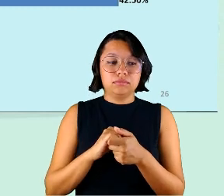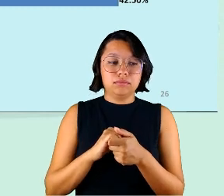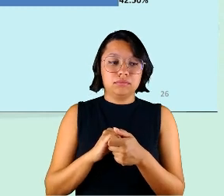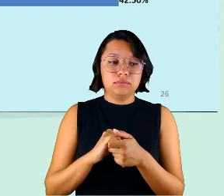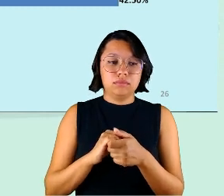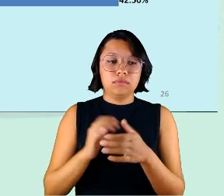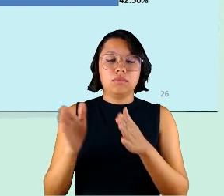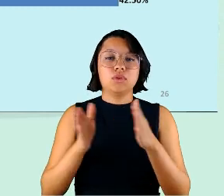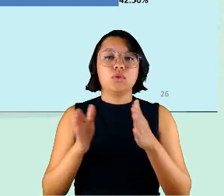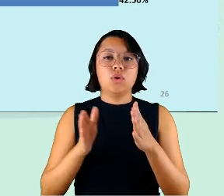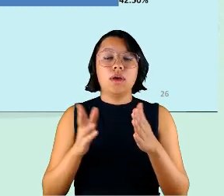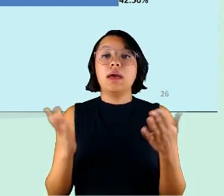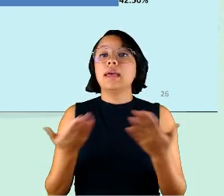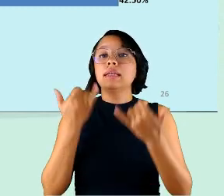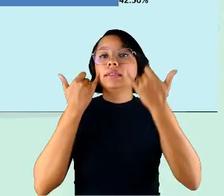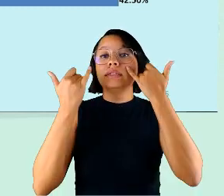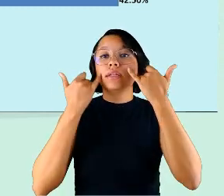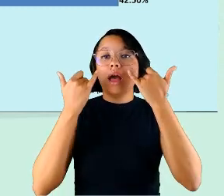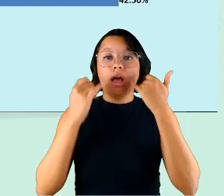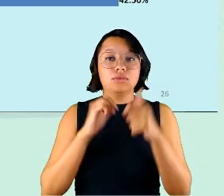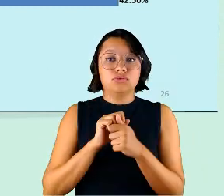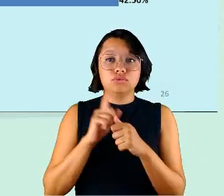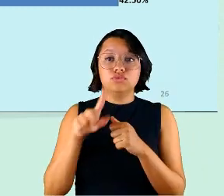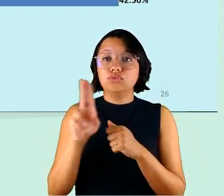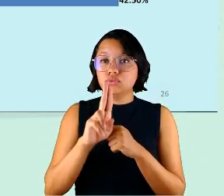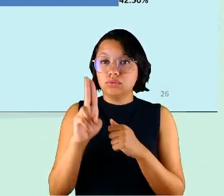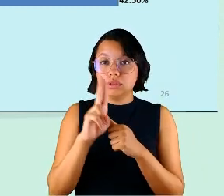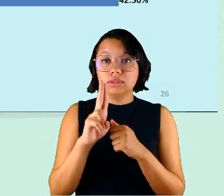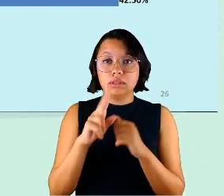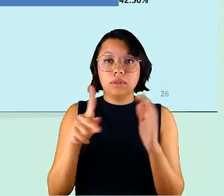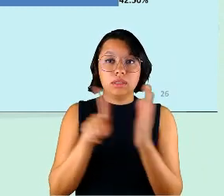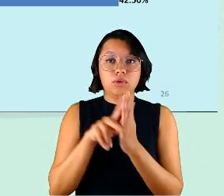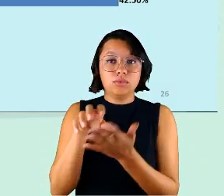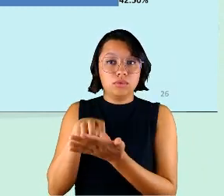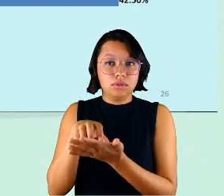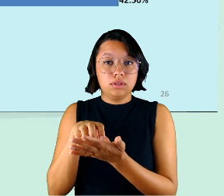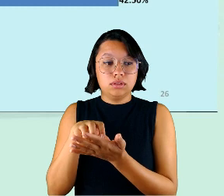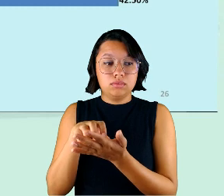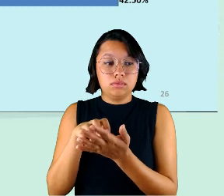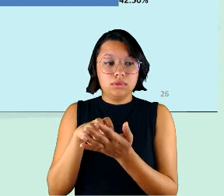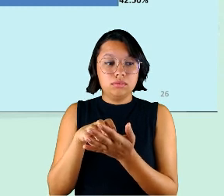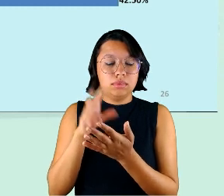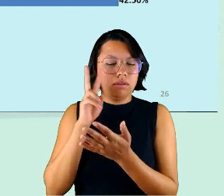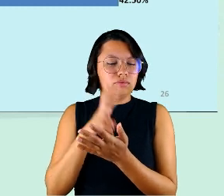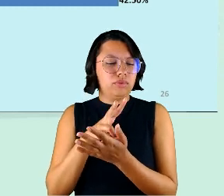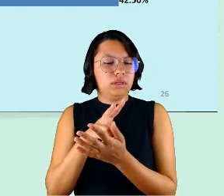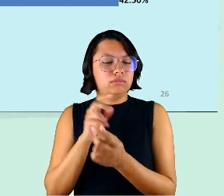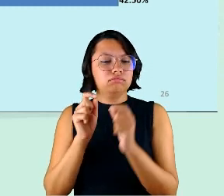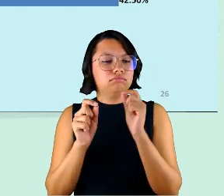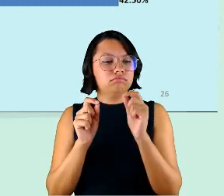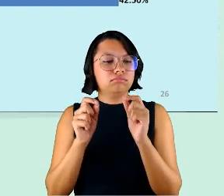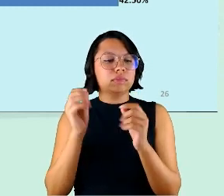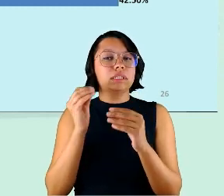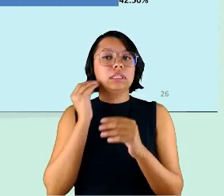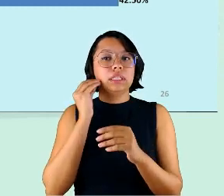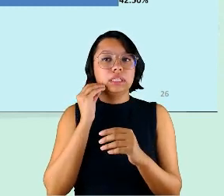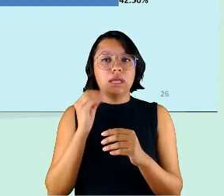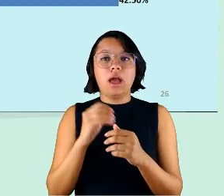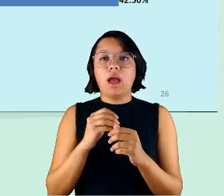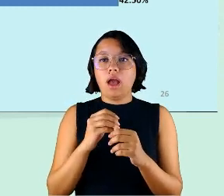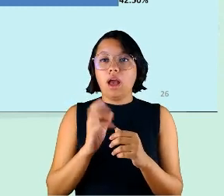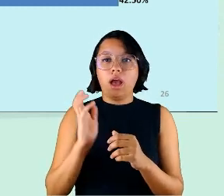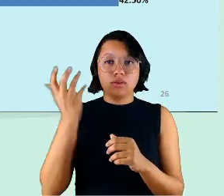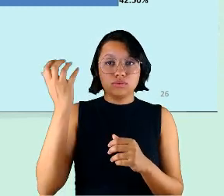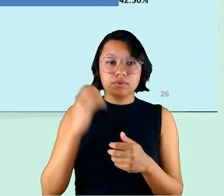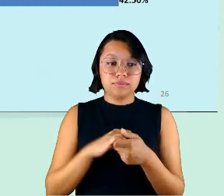durante esses dados foram utilizados pelas organizações para tomar atitudes e para tentar dar soluções para